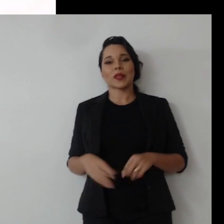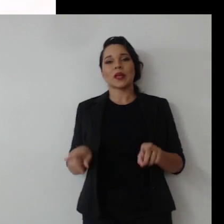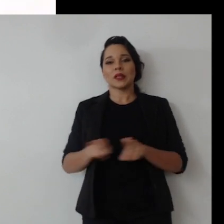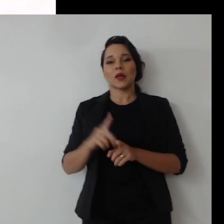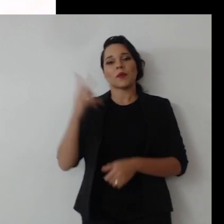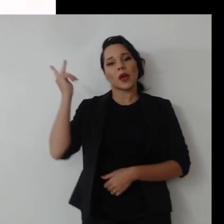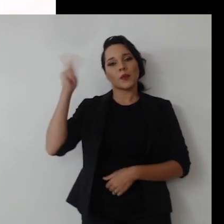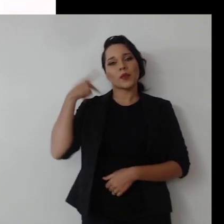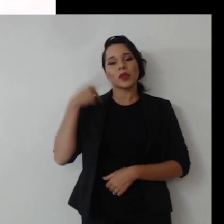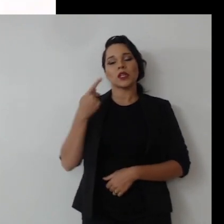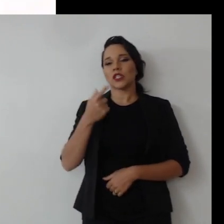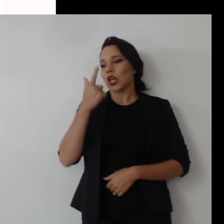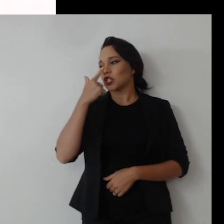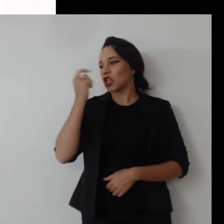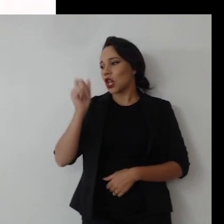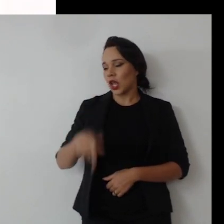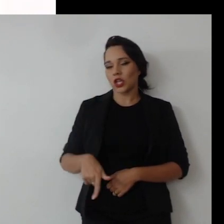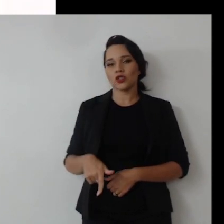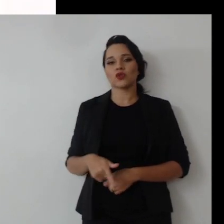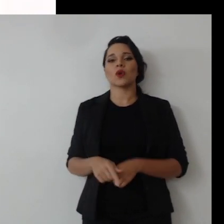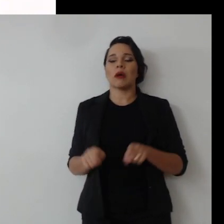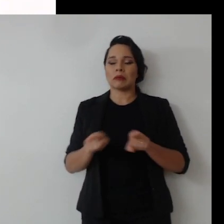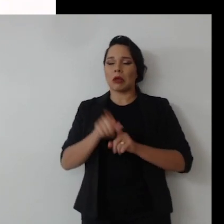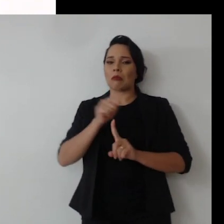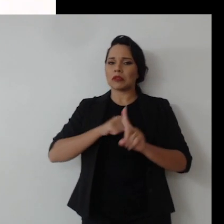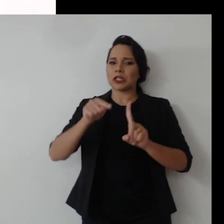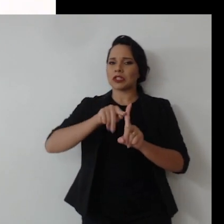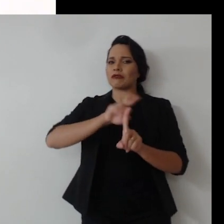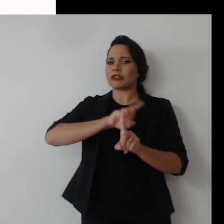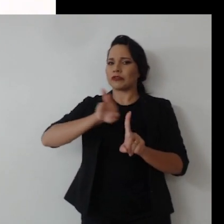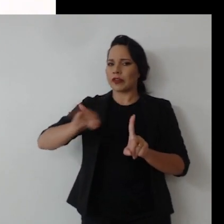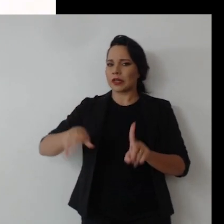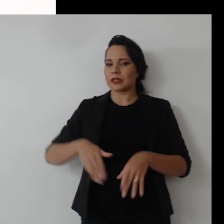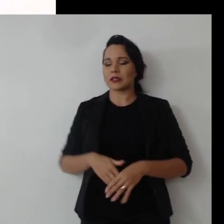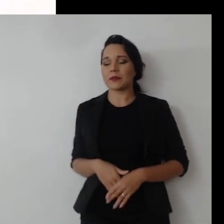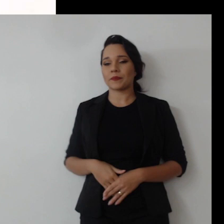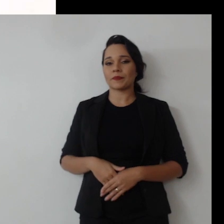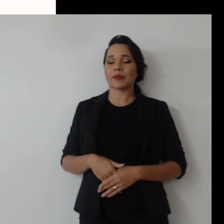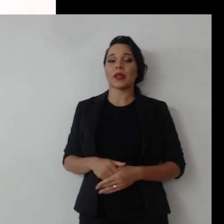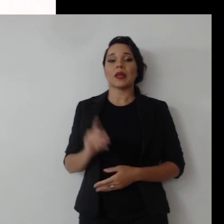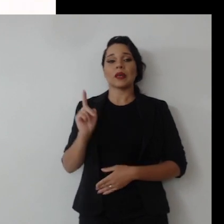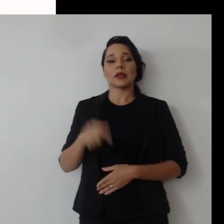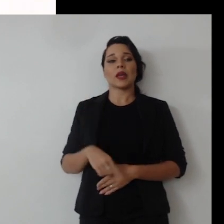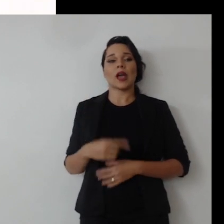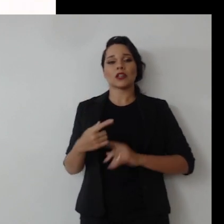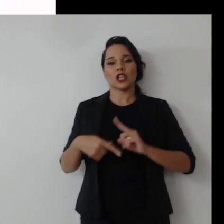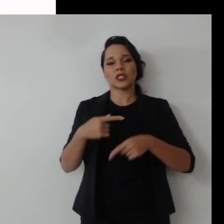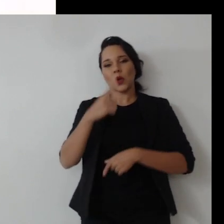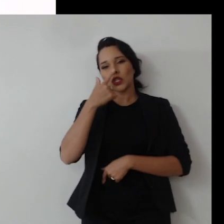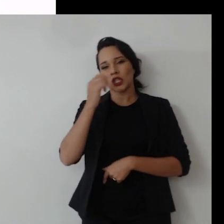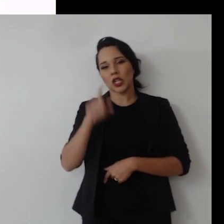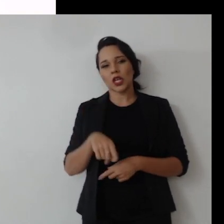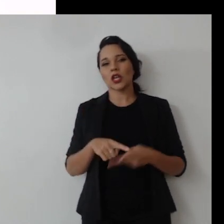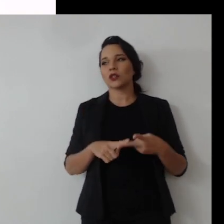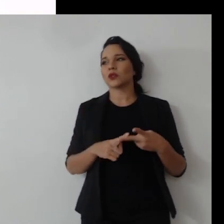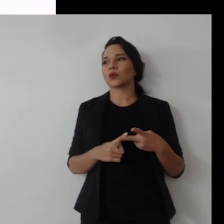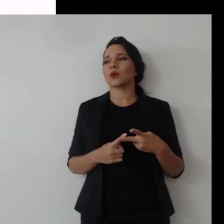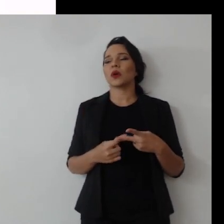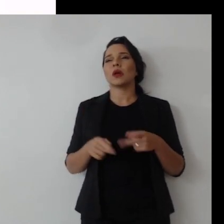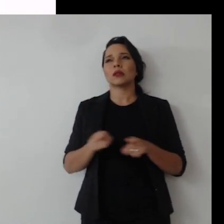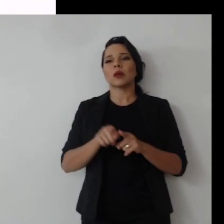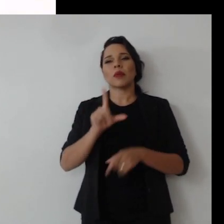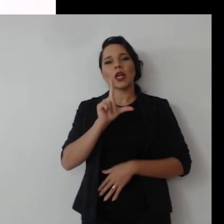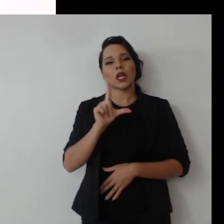Também tem a Política de Resíduos Sólidos, que tem vários objetivos relacionados à não geração de resíduos, redução